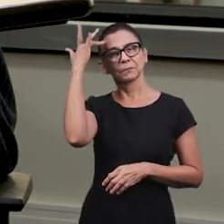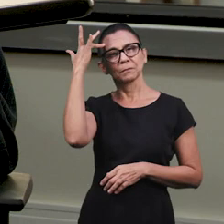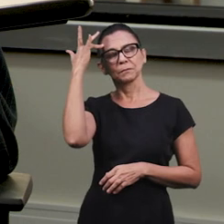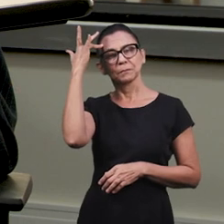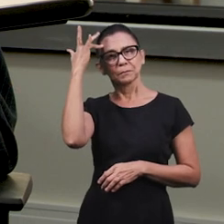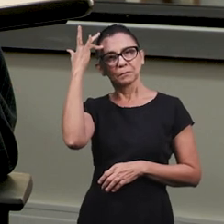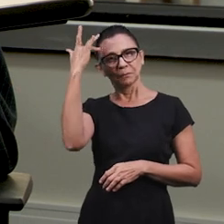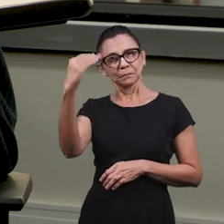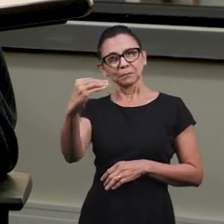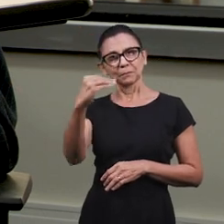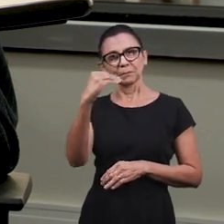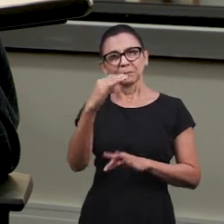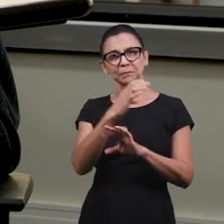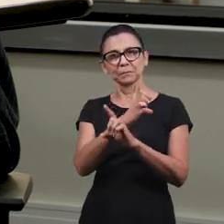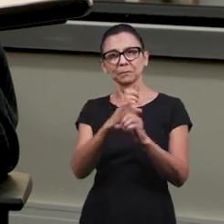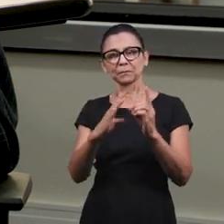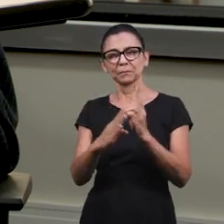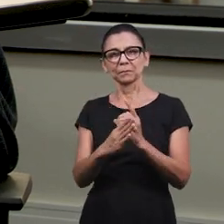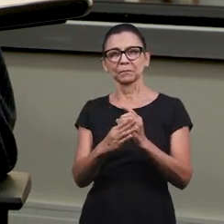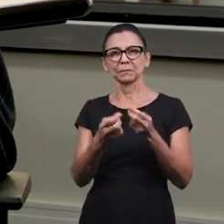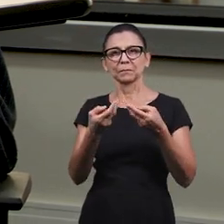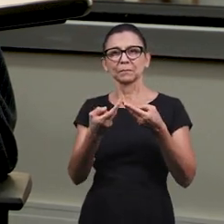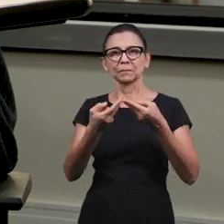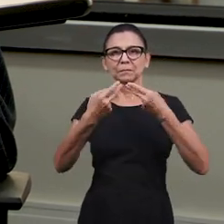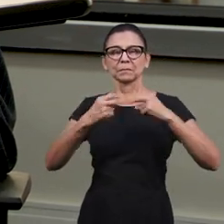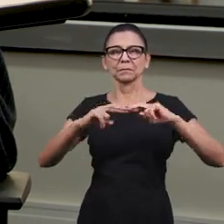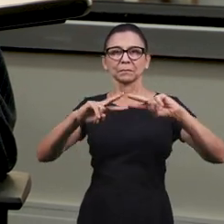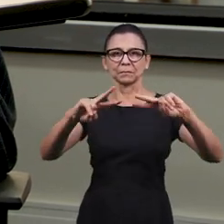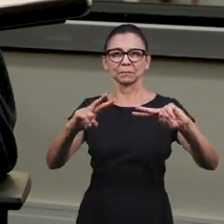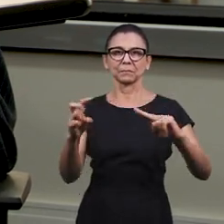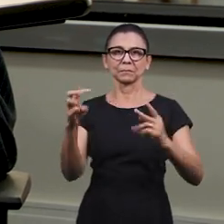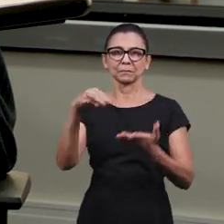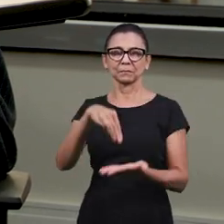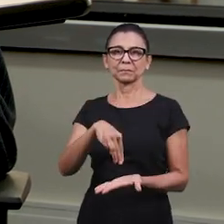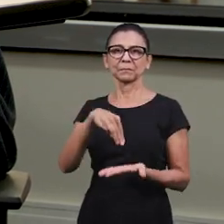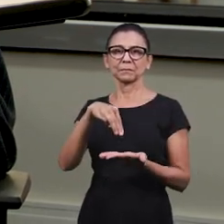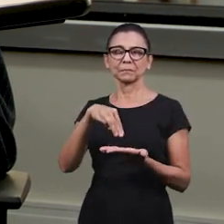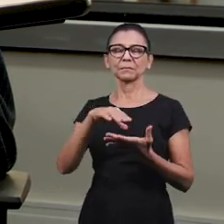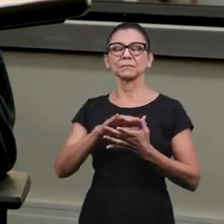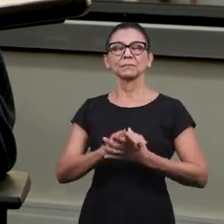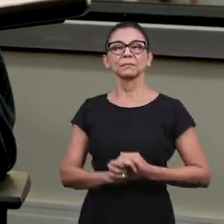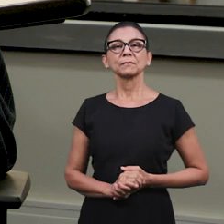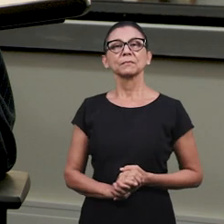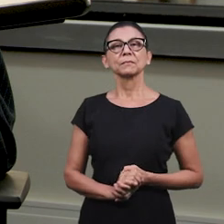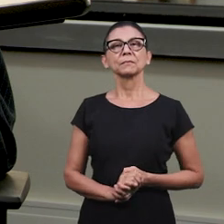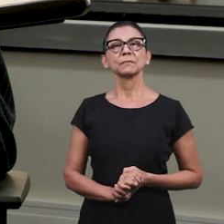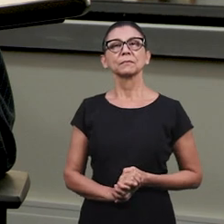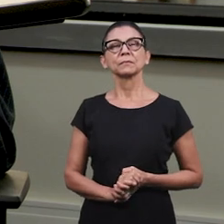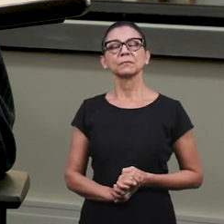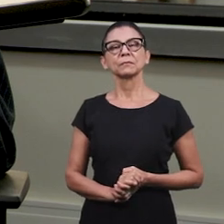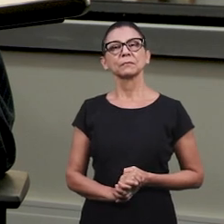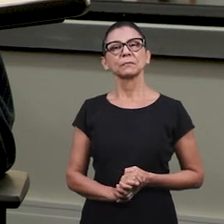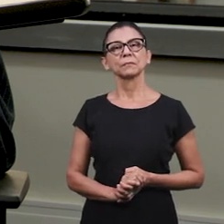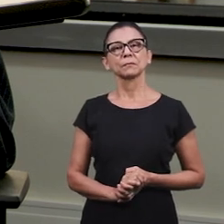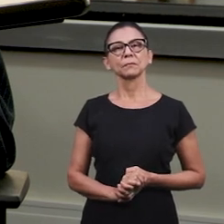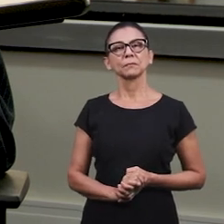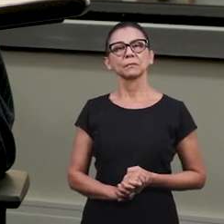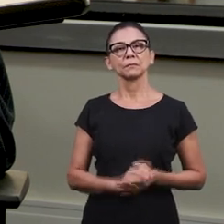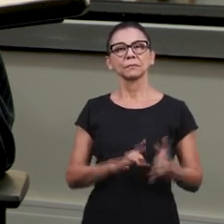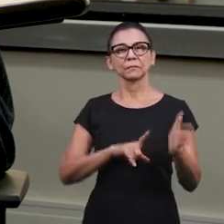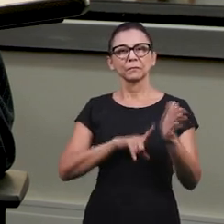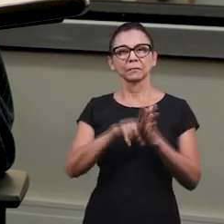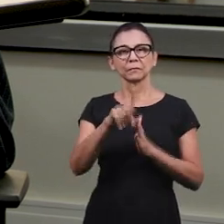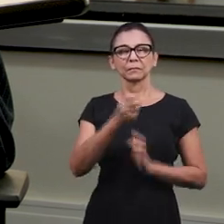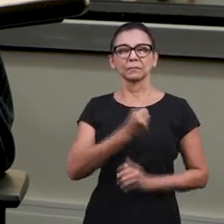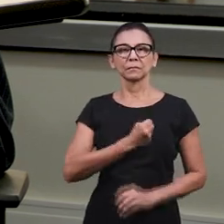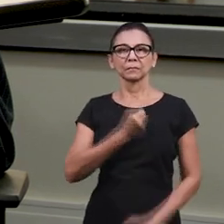a Escola Bíblica Dominical através do portal da Igreja Cristã Maranata. E essa contribuição está relacionada a esta